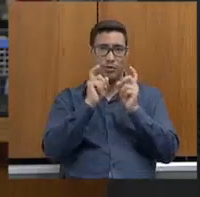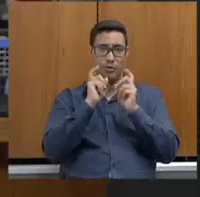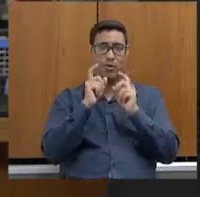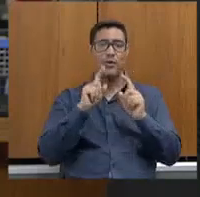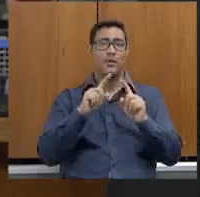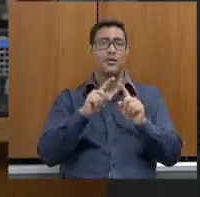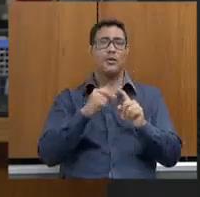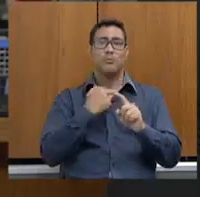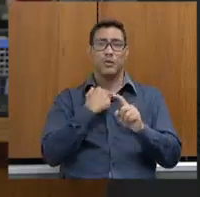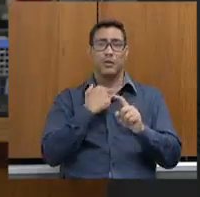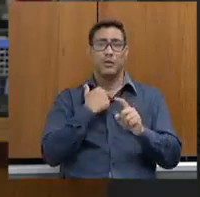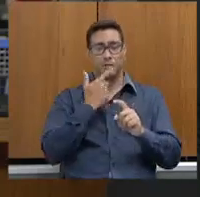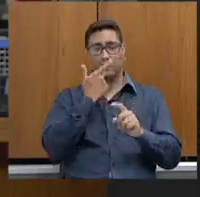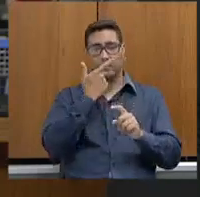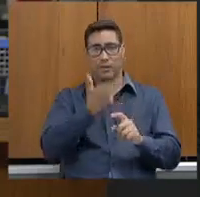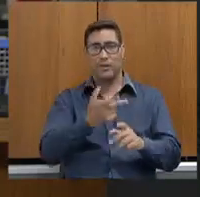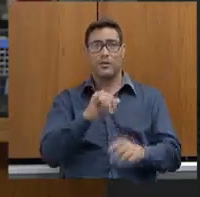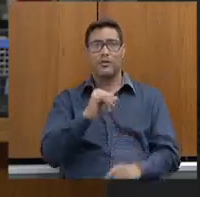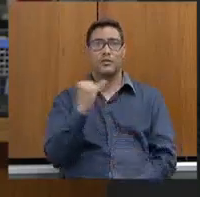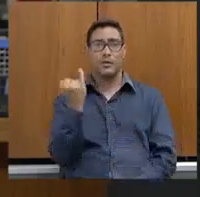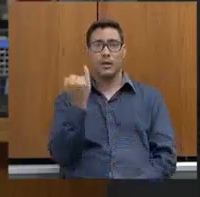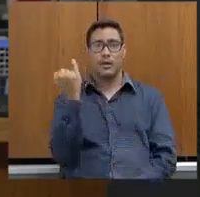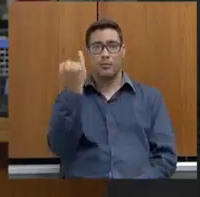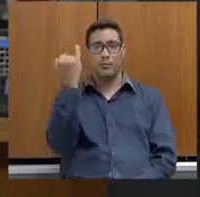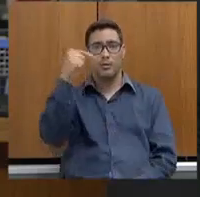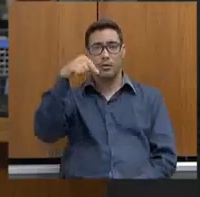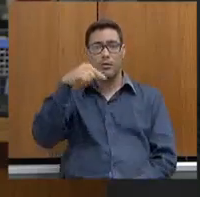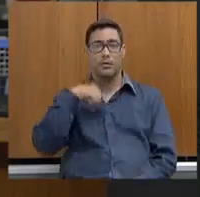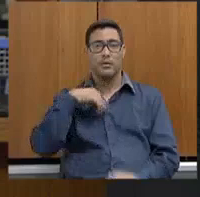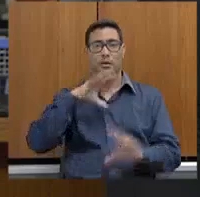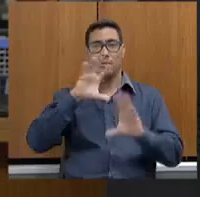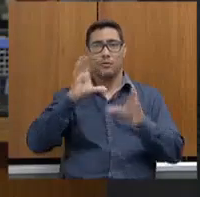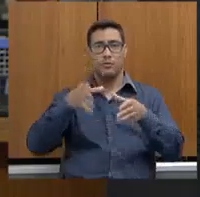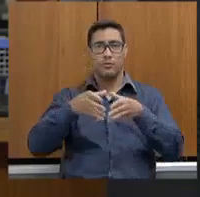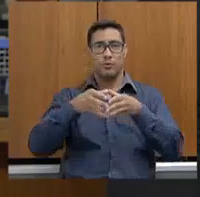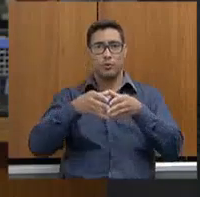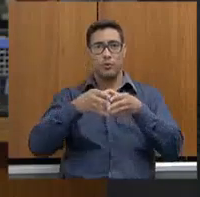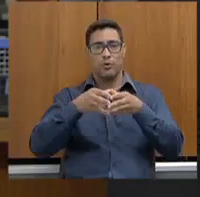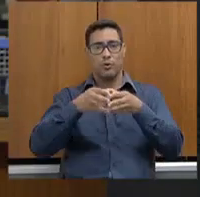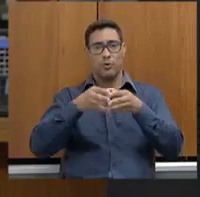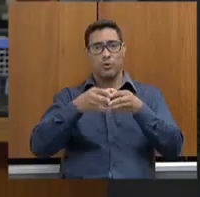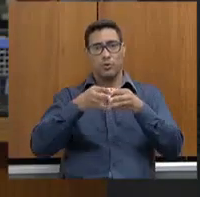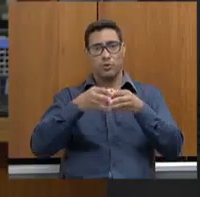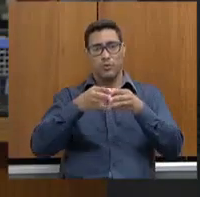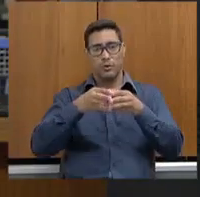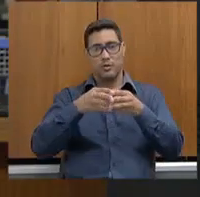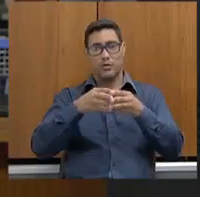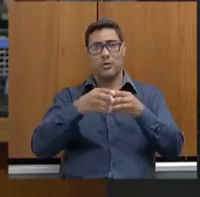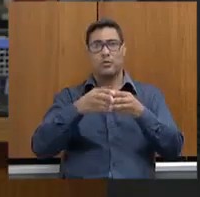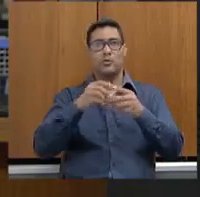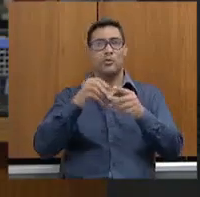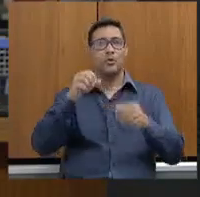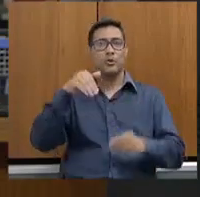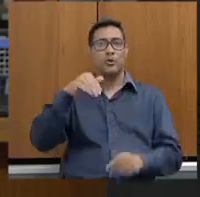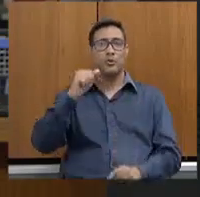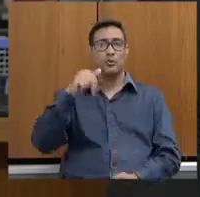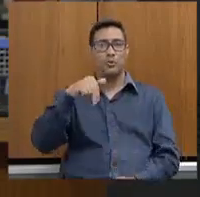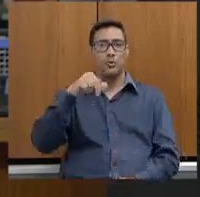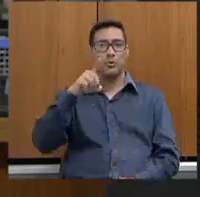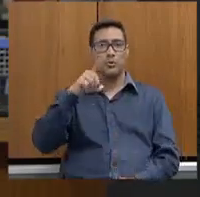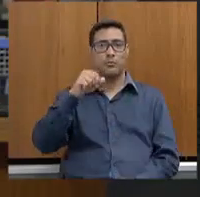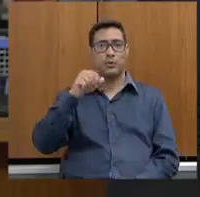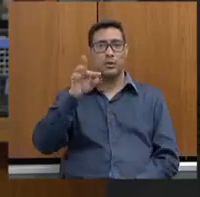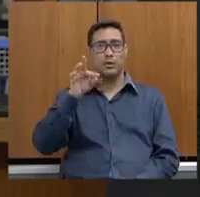de dizer aqui a importância que tem essa comissão no nosso mandato, no meu mandato, essa